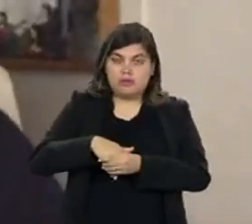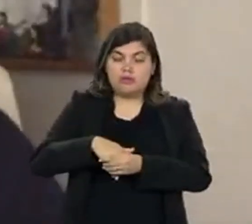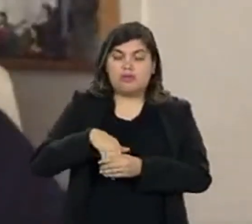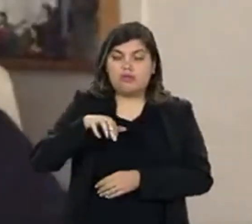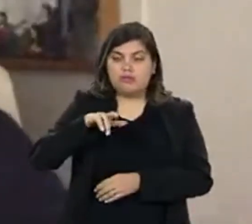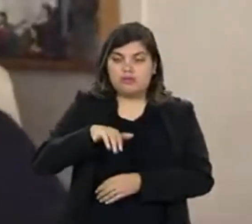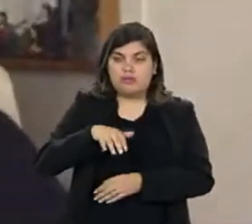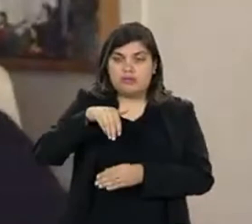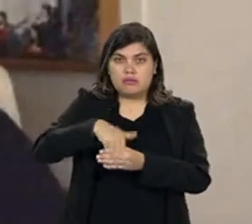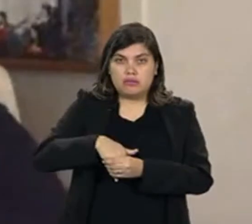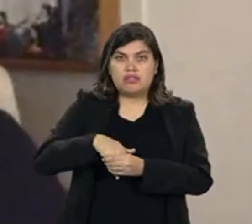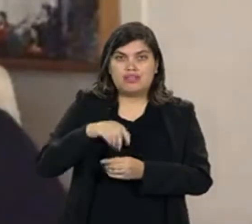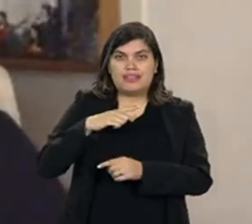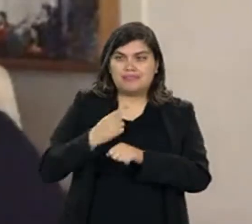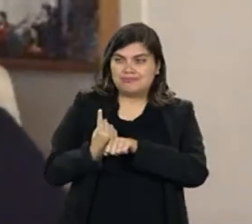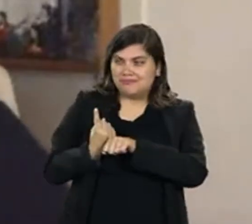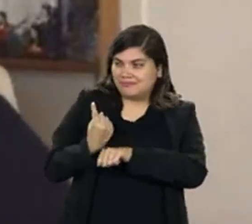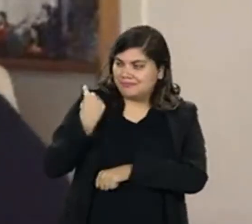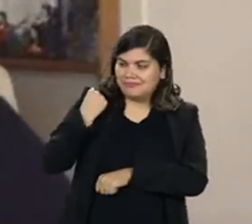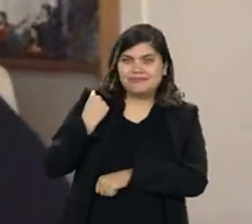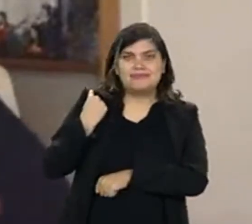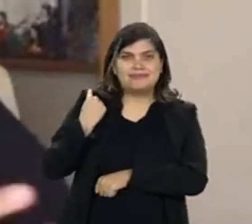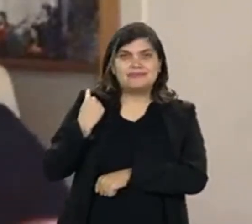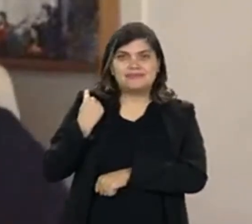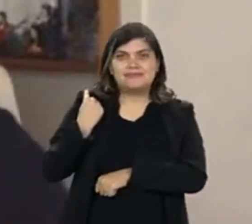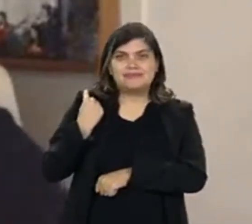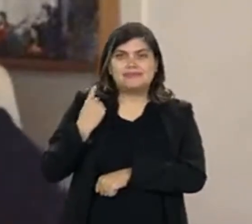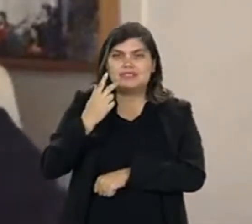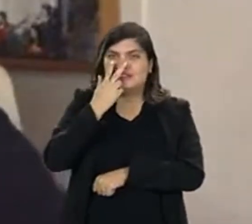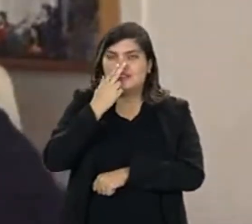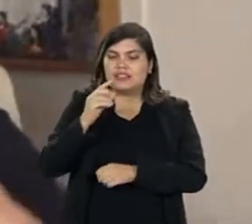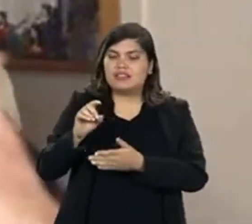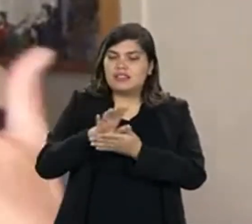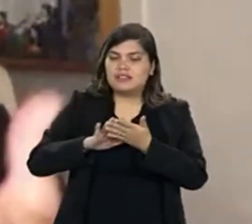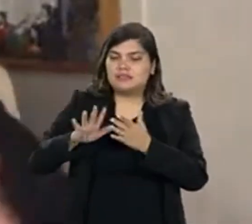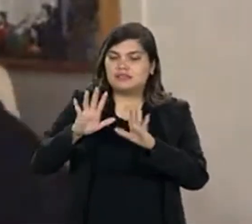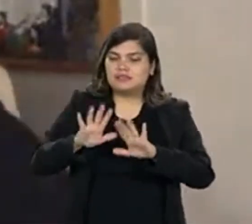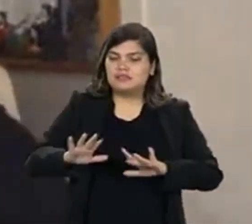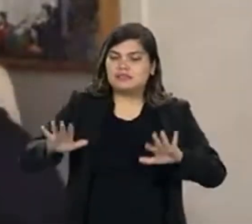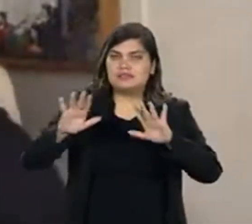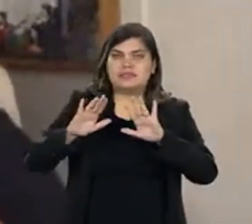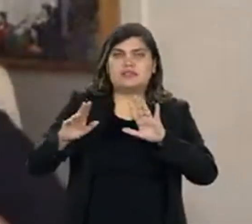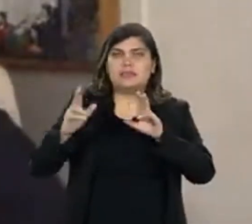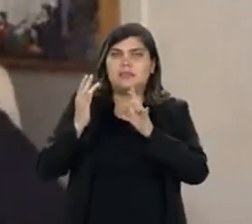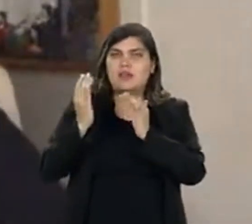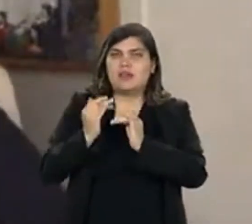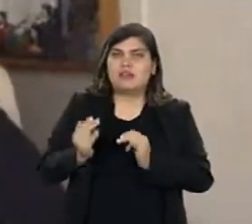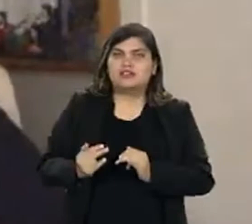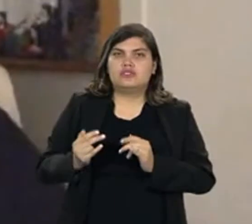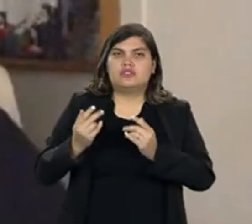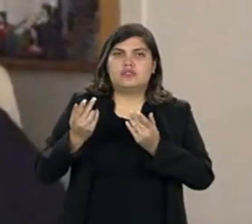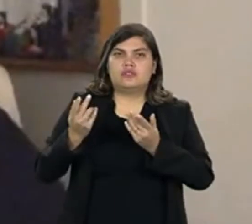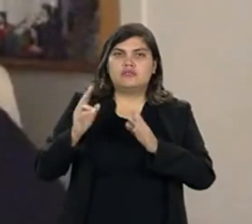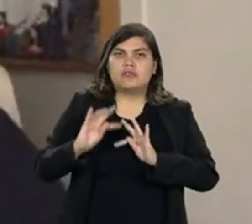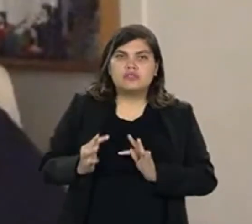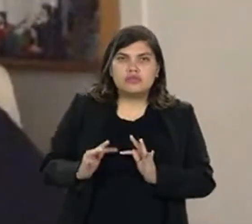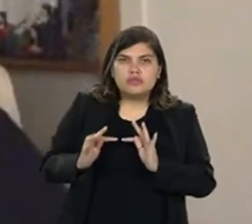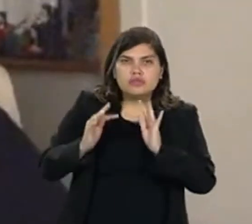a primeira urna eletrônica, ela está lá atrás. A questão do design, questão da